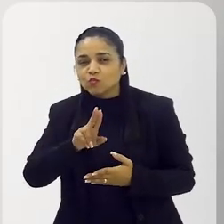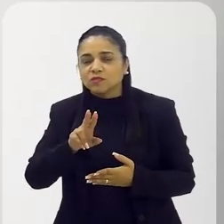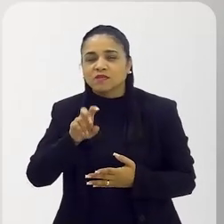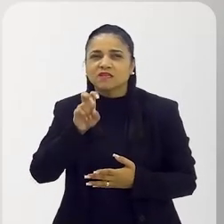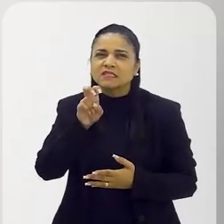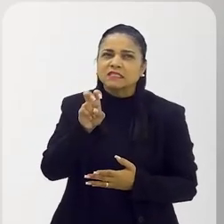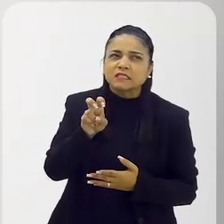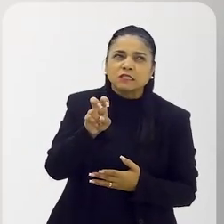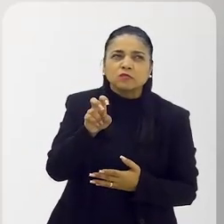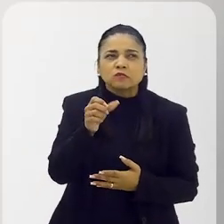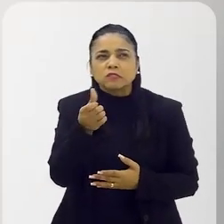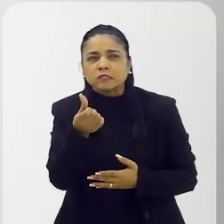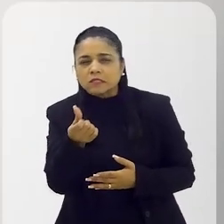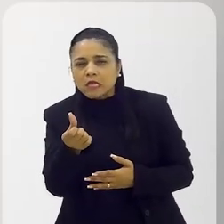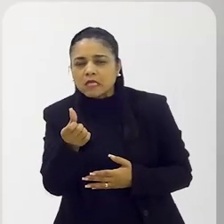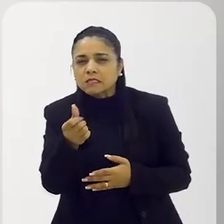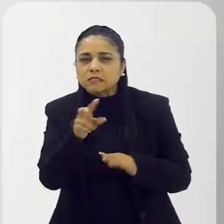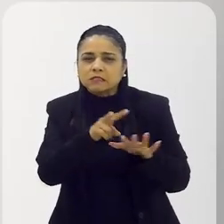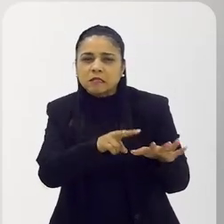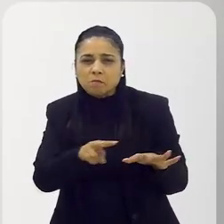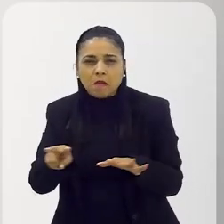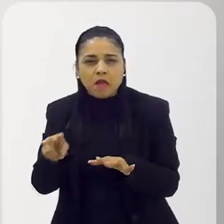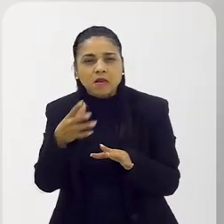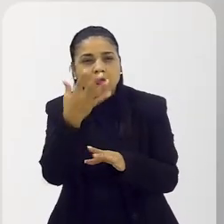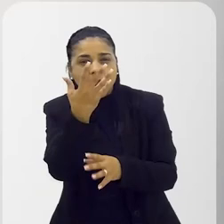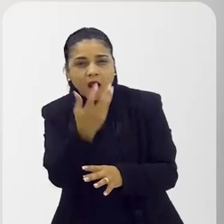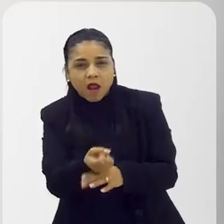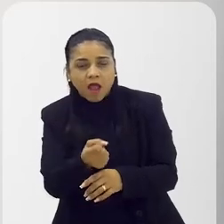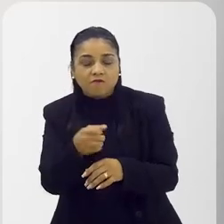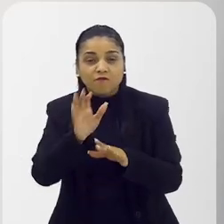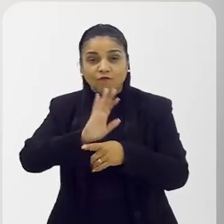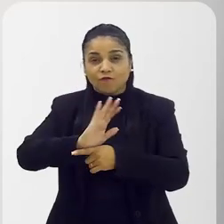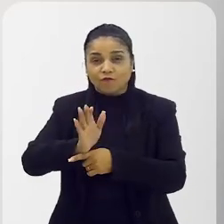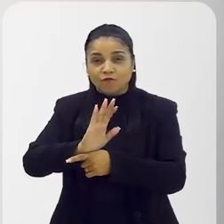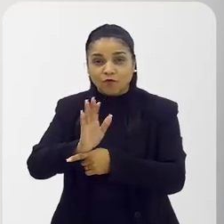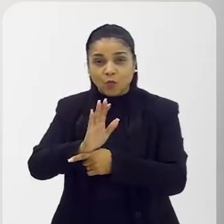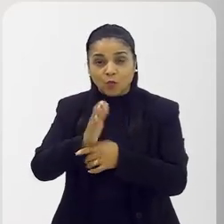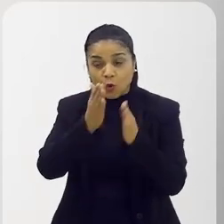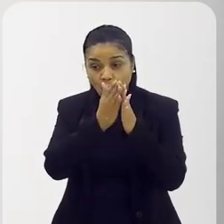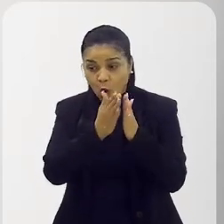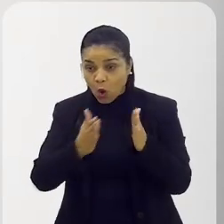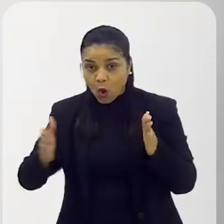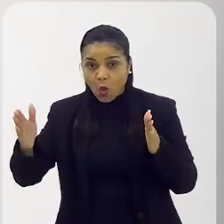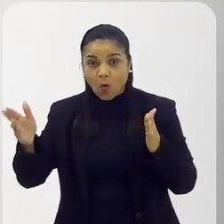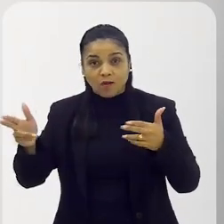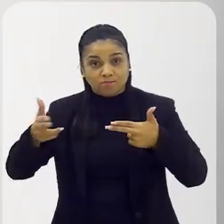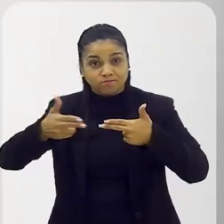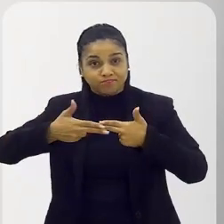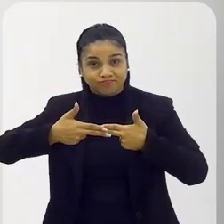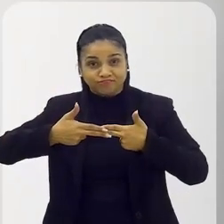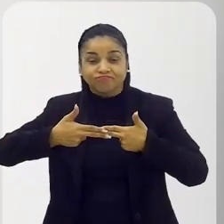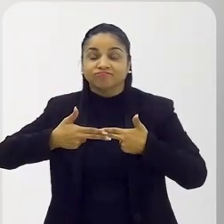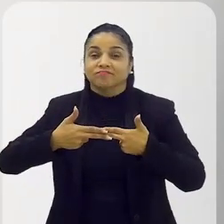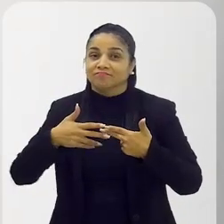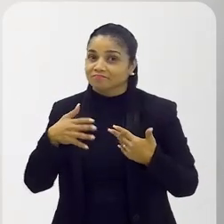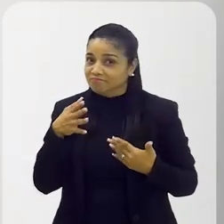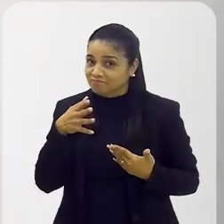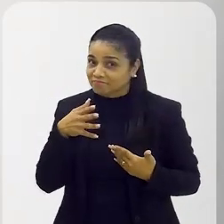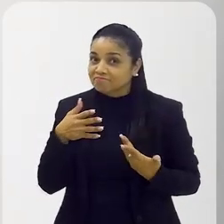em pouco mais de cinco semanas, cinco, seis semanas, para escrever um filme, cara, fazer um filme, um longa, é muita coisa.